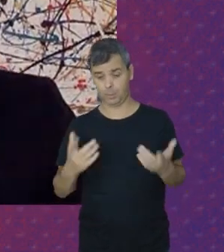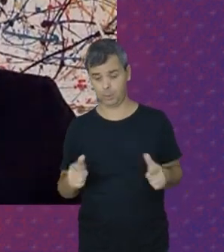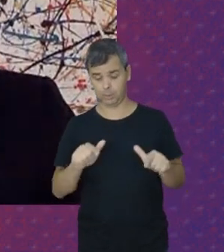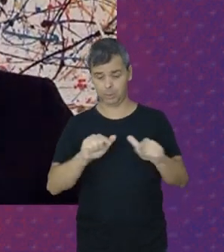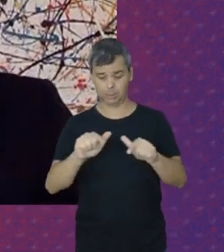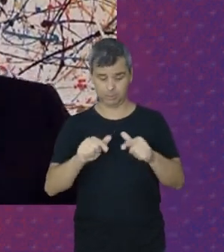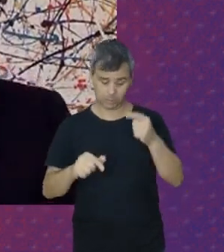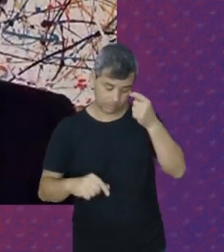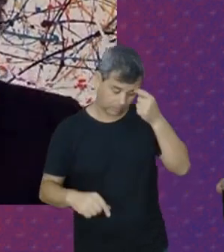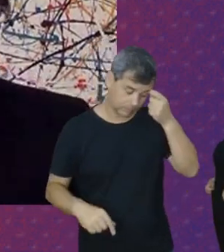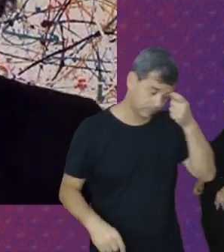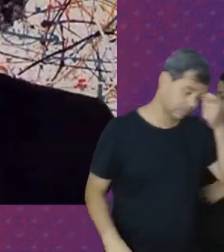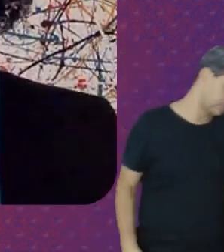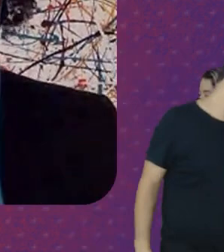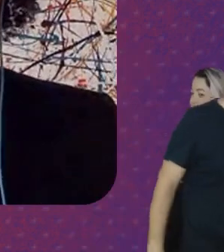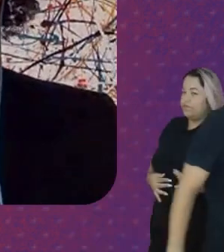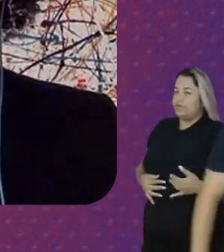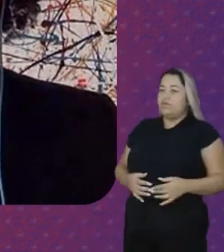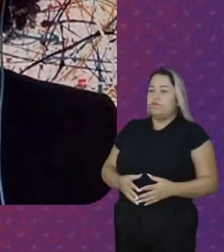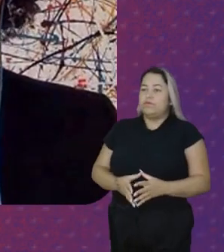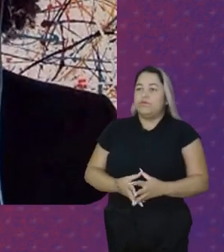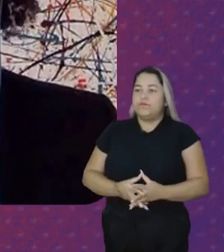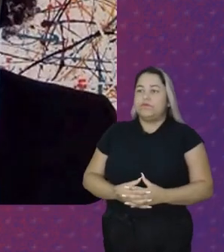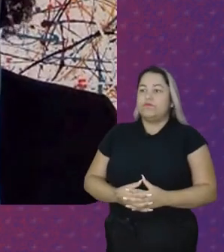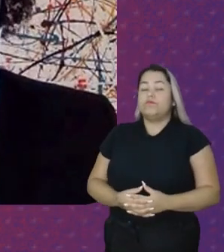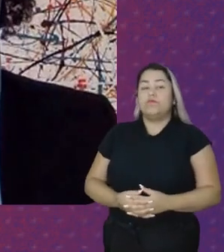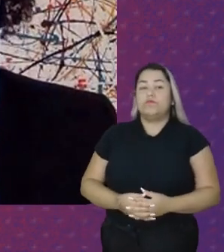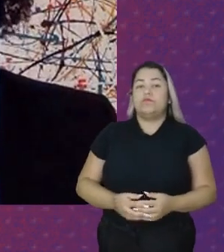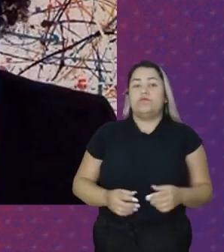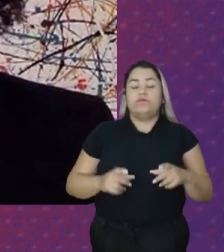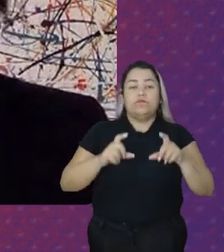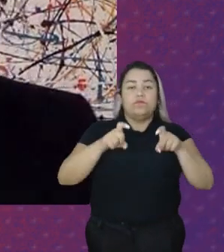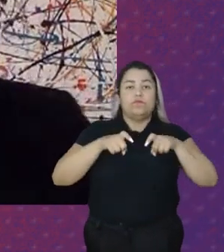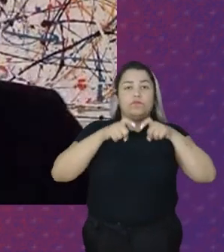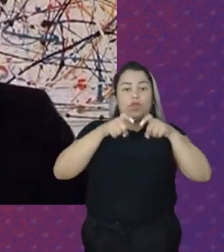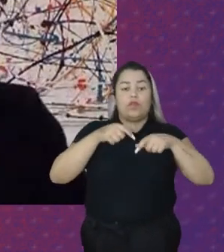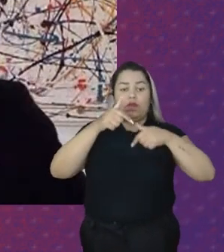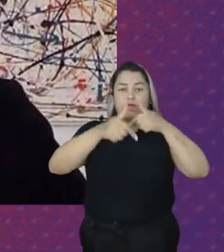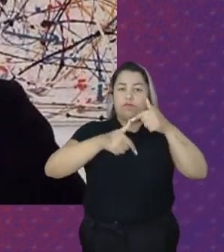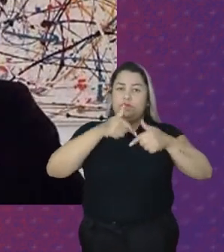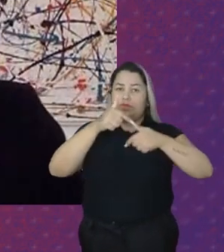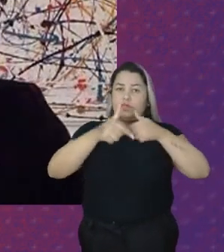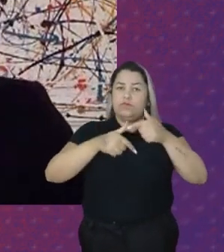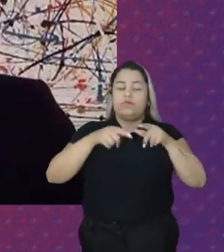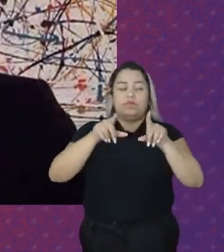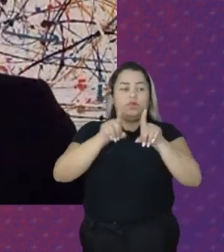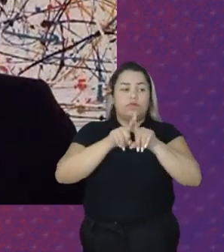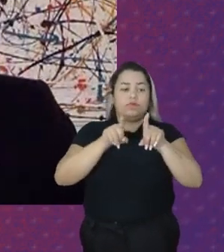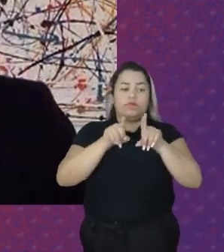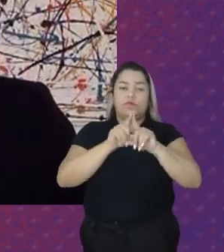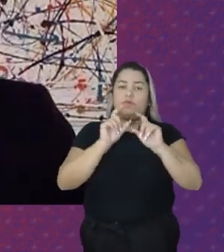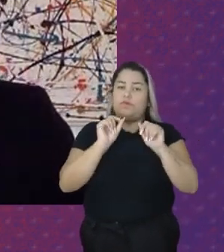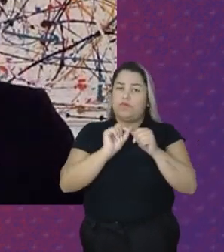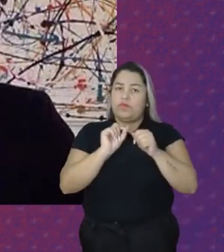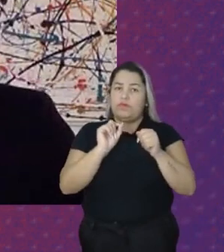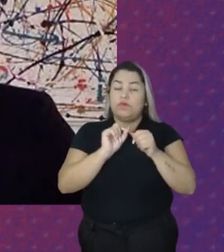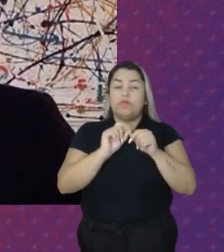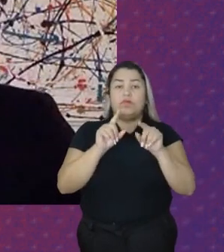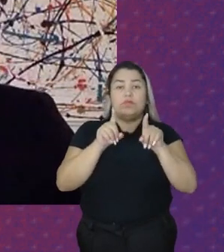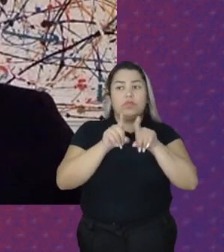trabalhadoras Domésticas Juntamente Com os trabalhadores Rurais É importante Destacar Foram Excetuadas